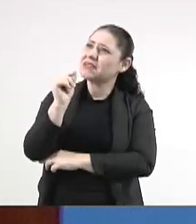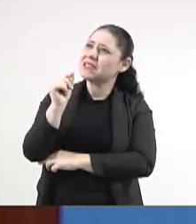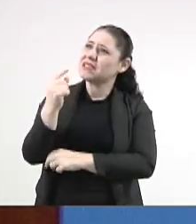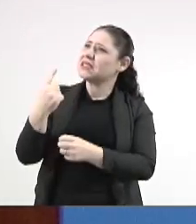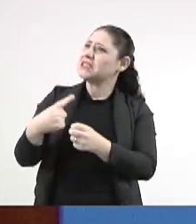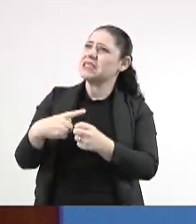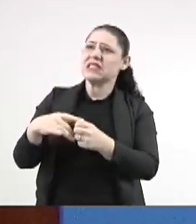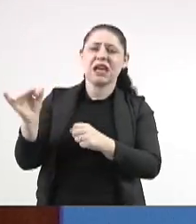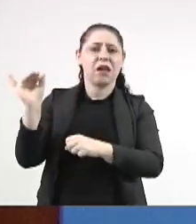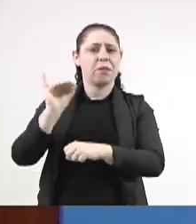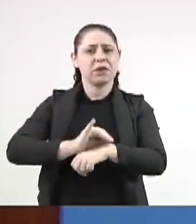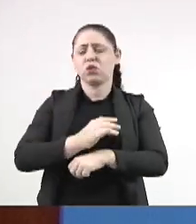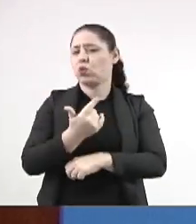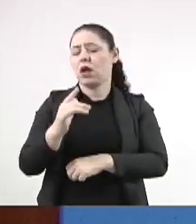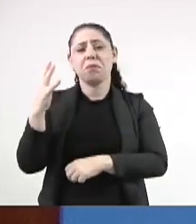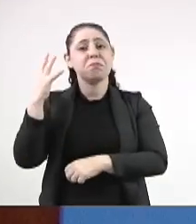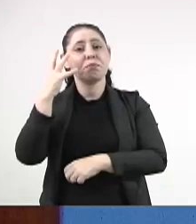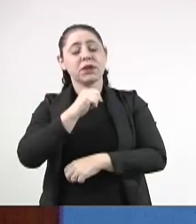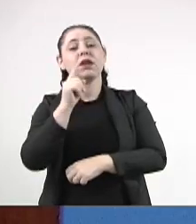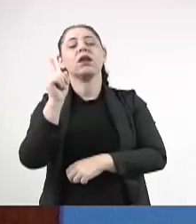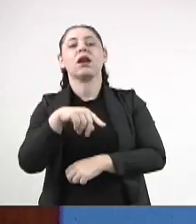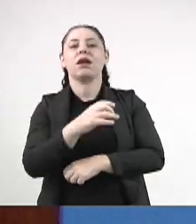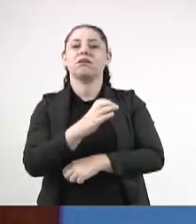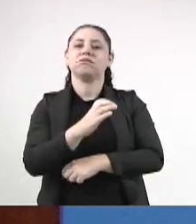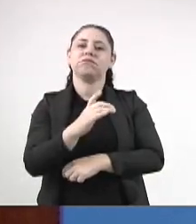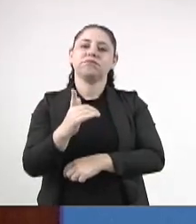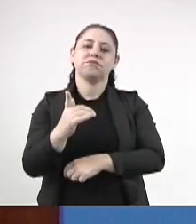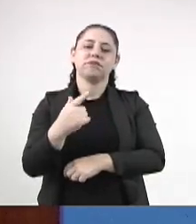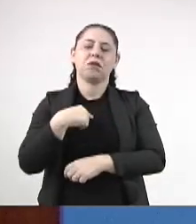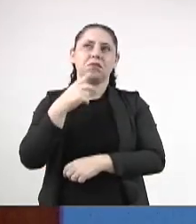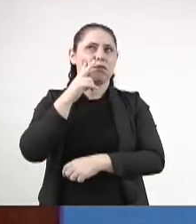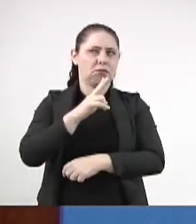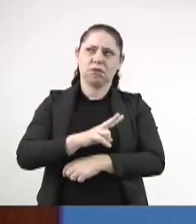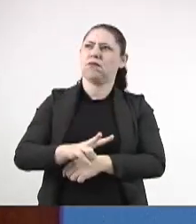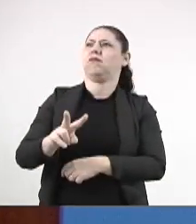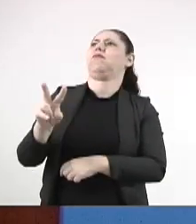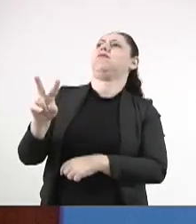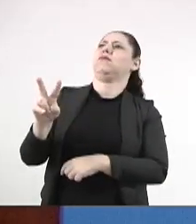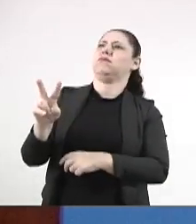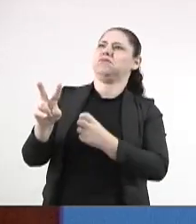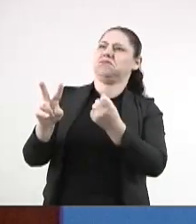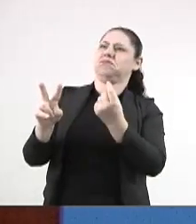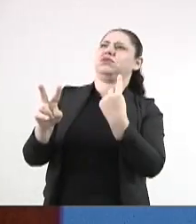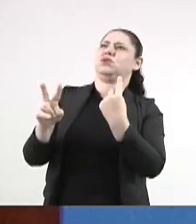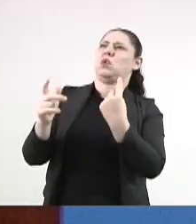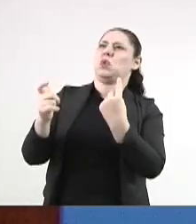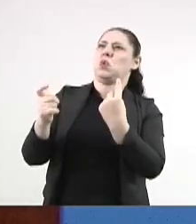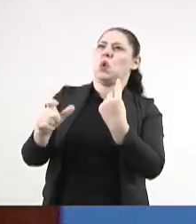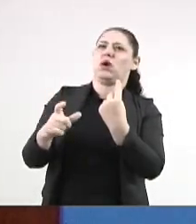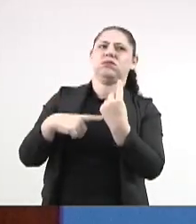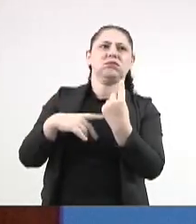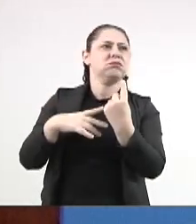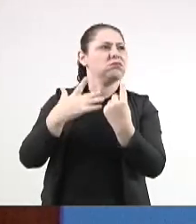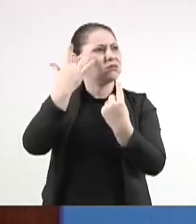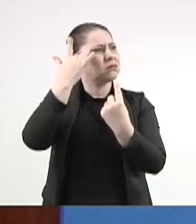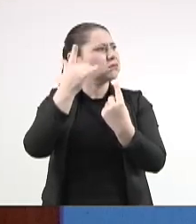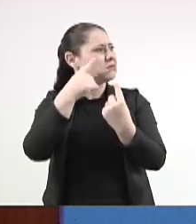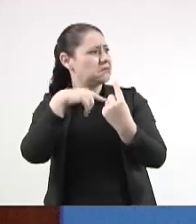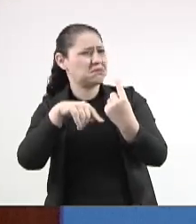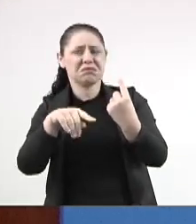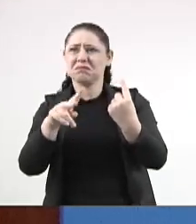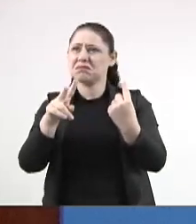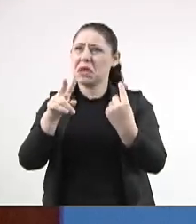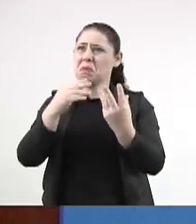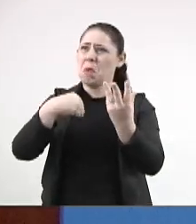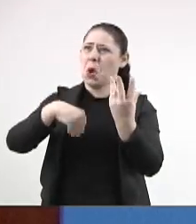cidade, numa capital tão bonita como é Campo Grande. Se você olhar para cima, você parece que você está num lugar que você não tem nem noção do que é. Quer dizer,